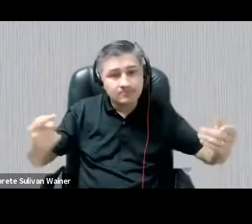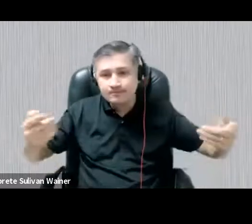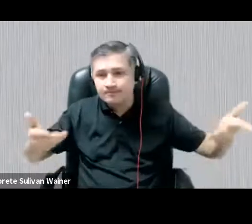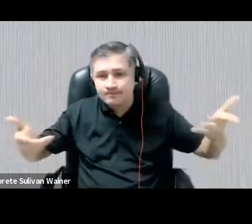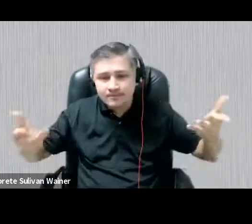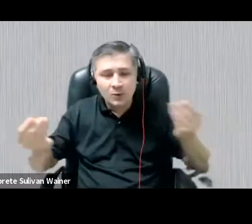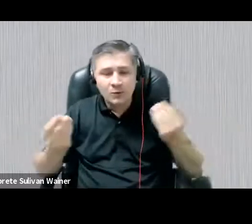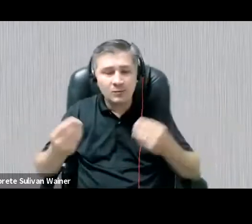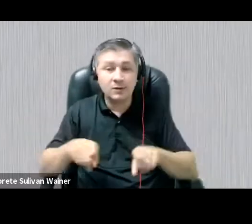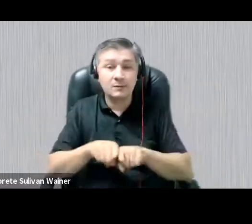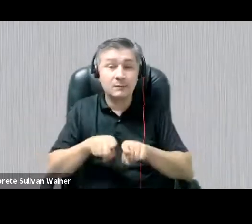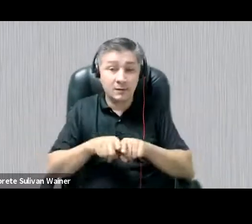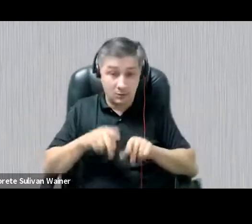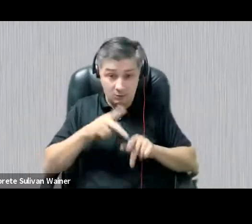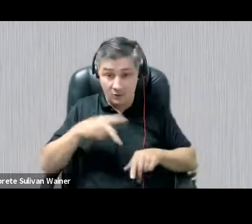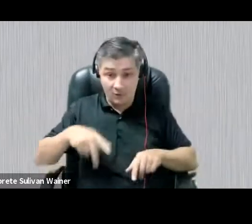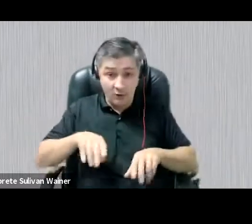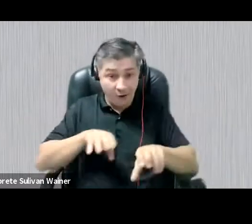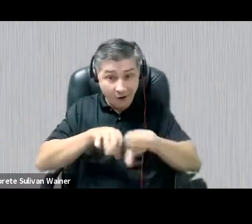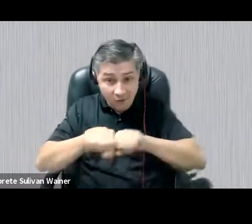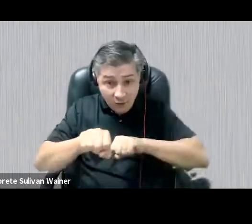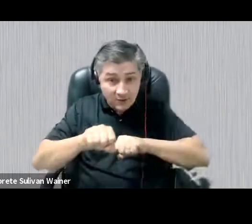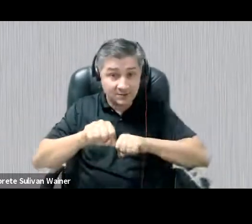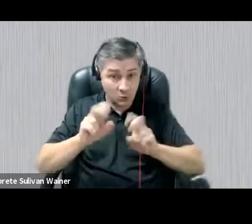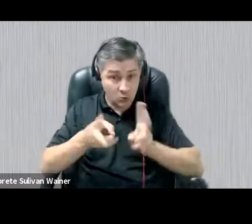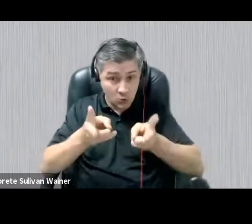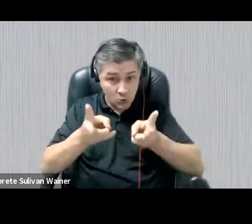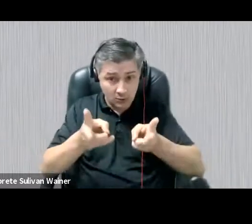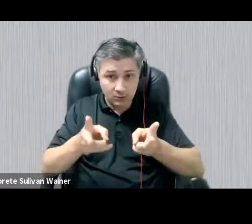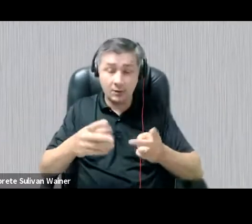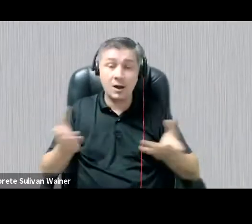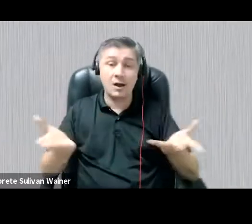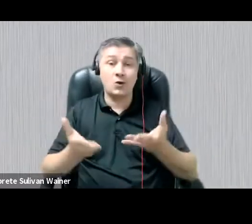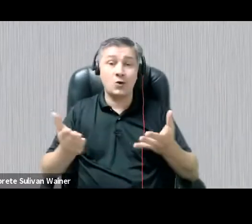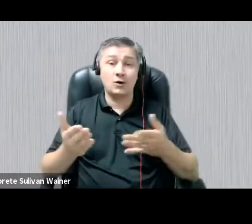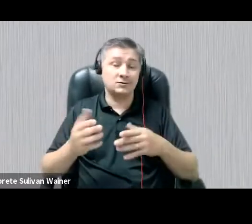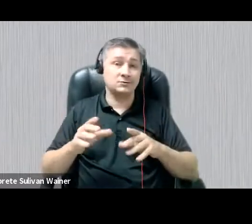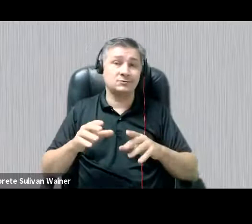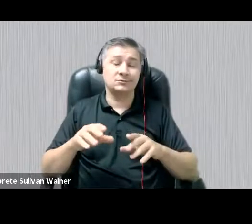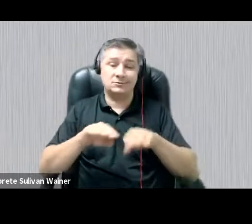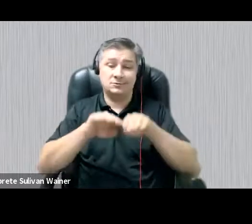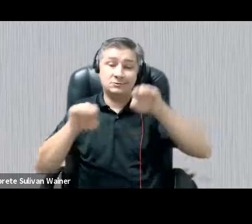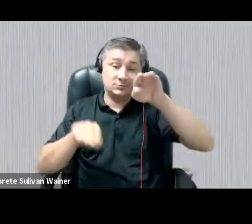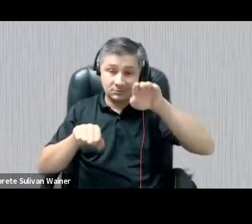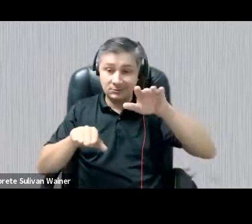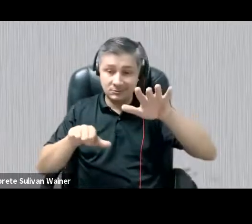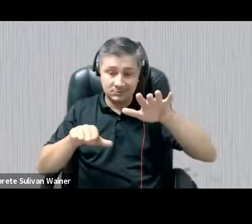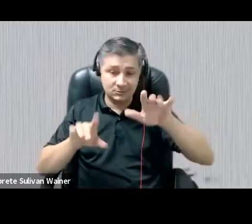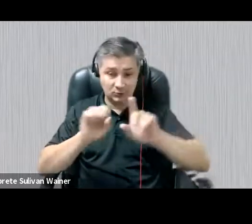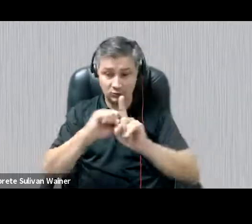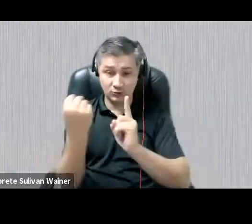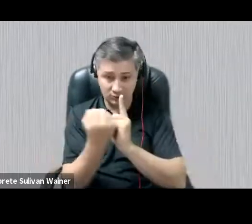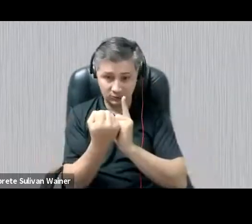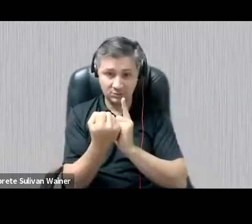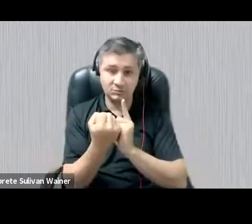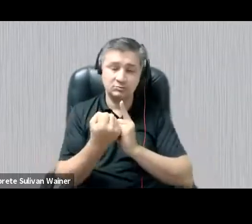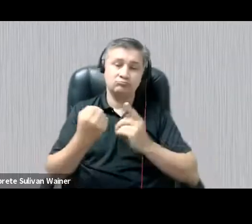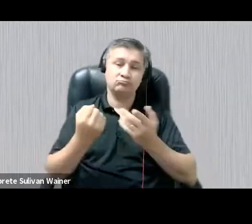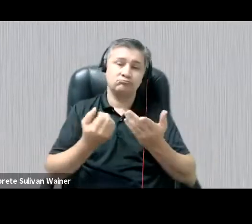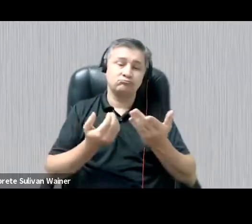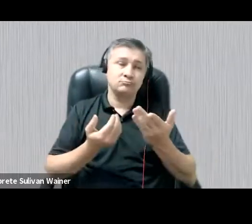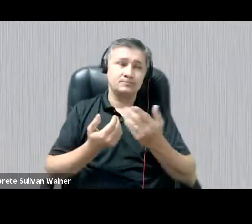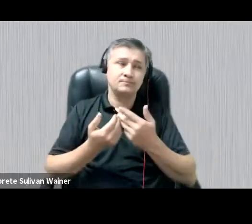continuada, percebemos que nesse enfrentamento das desigualdades sociais, muitas vezes naturalizadas por também um discurso liberal,